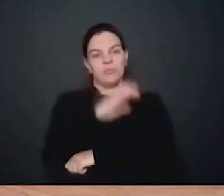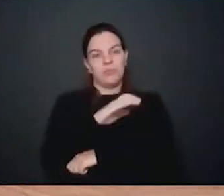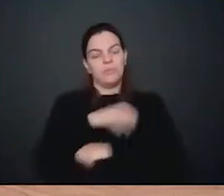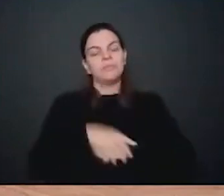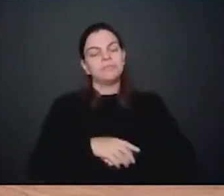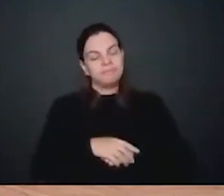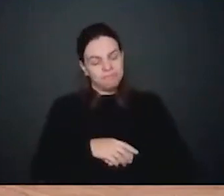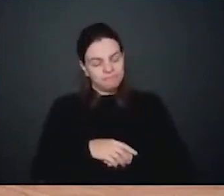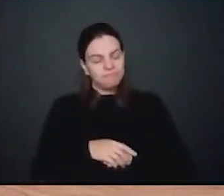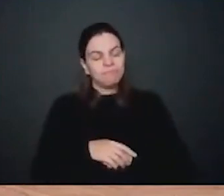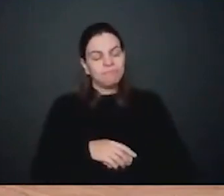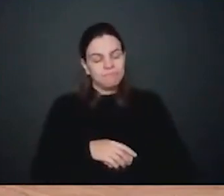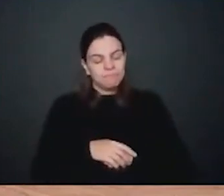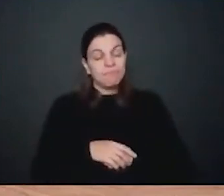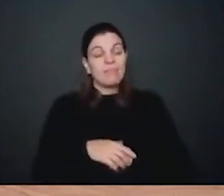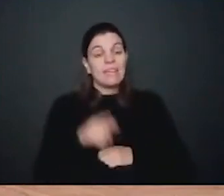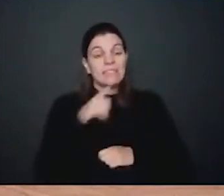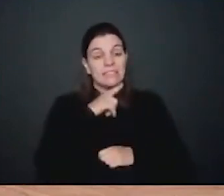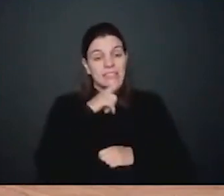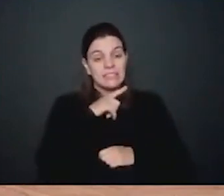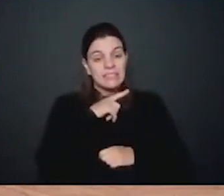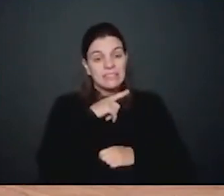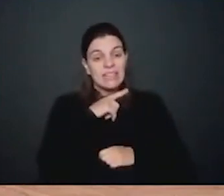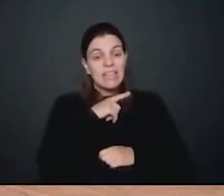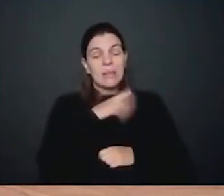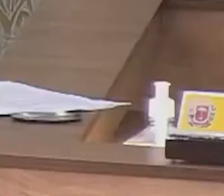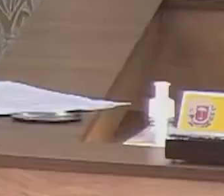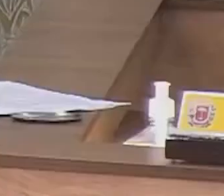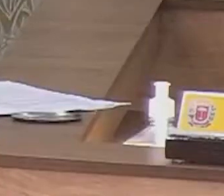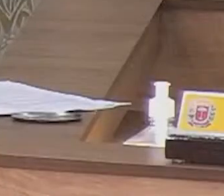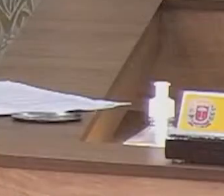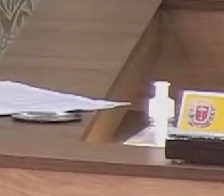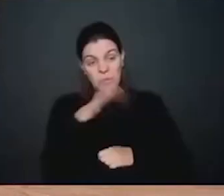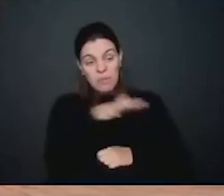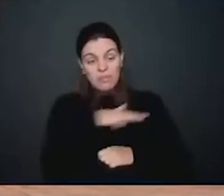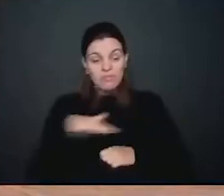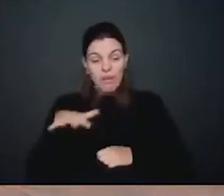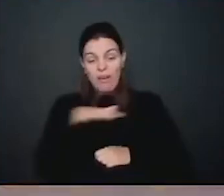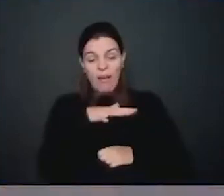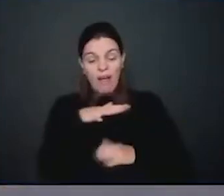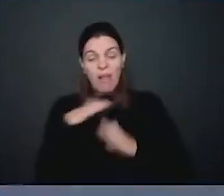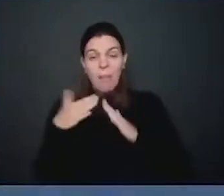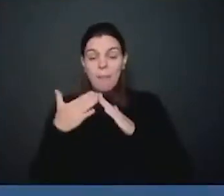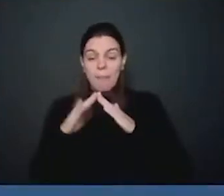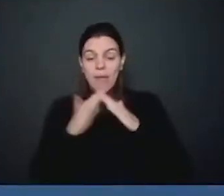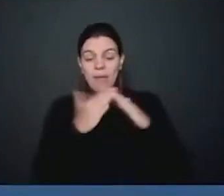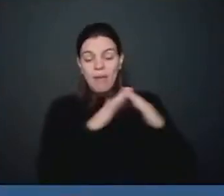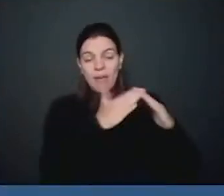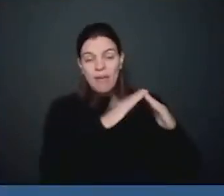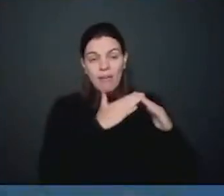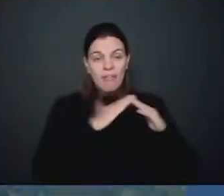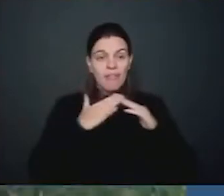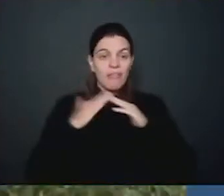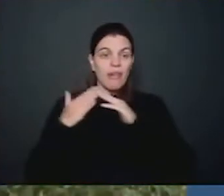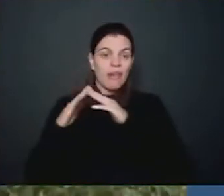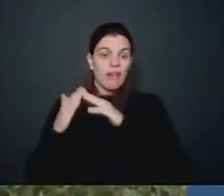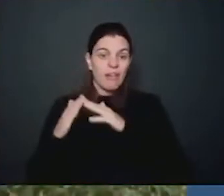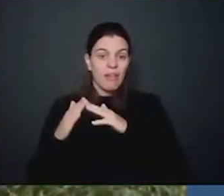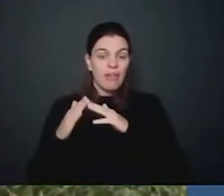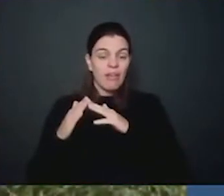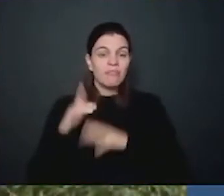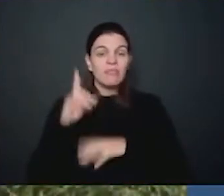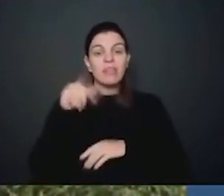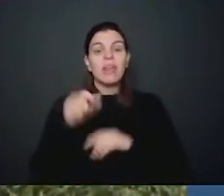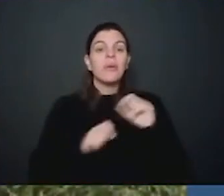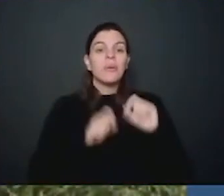grande, principalmente das regiões periféricas da cidade, que é os nossos equipamentos,